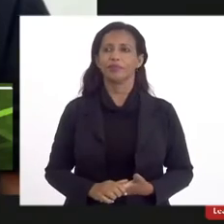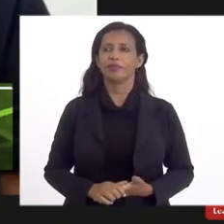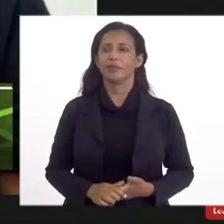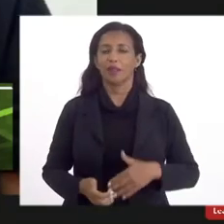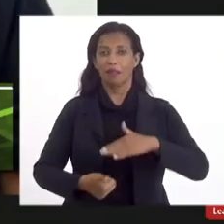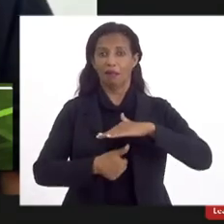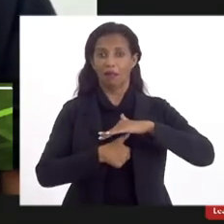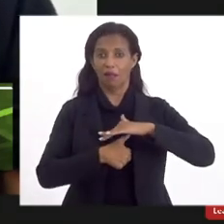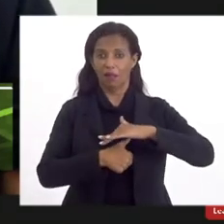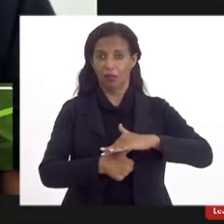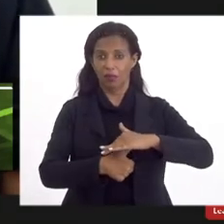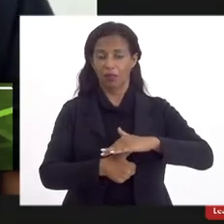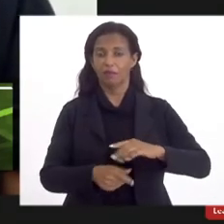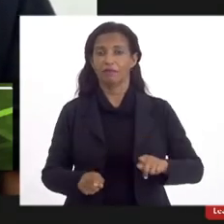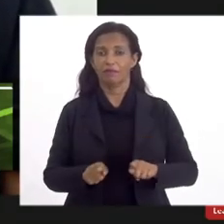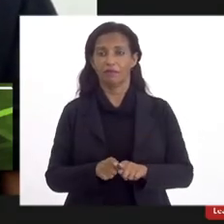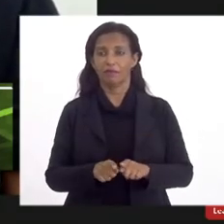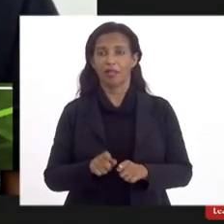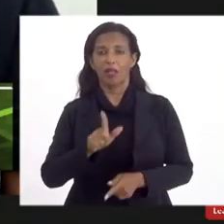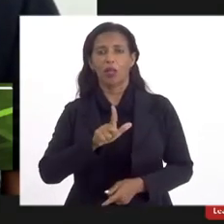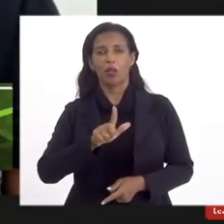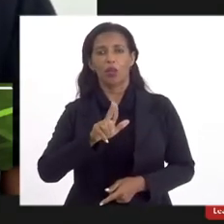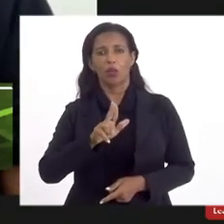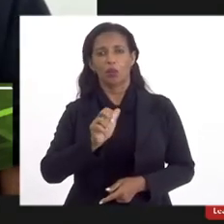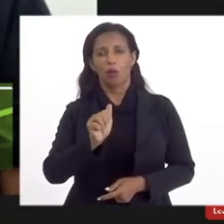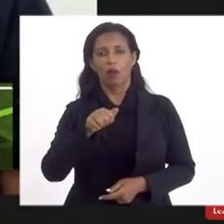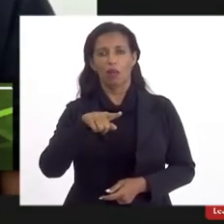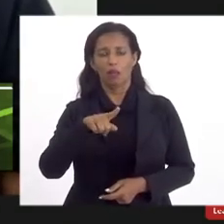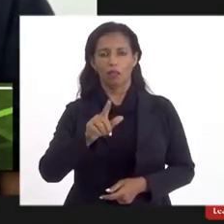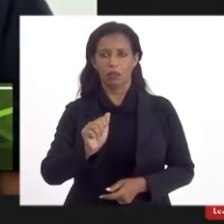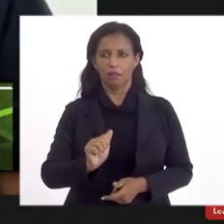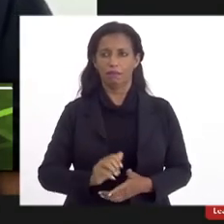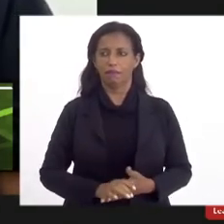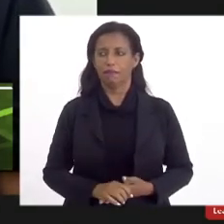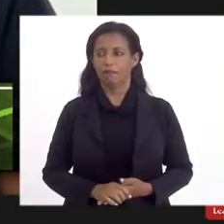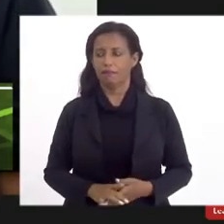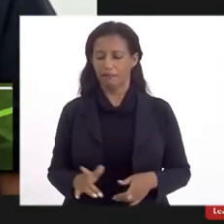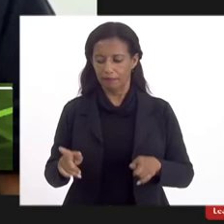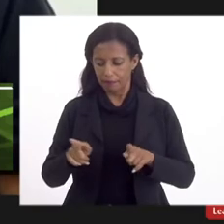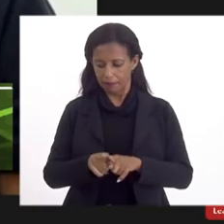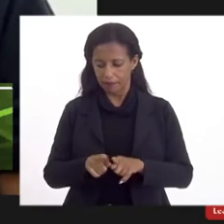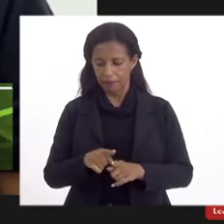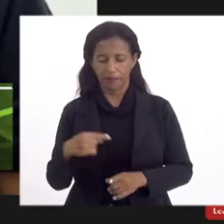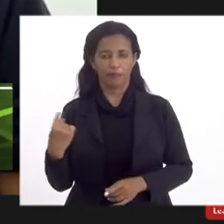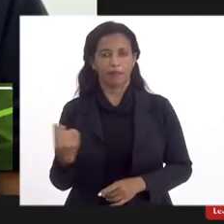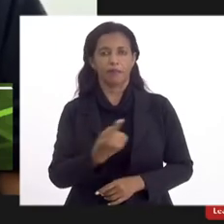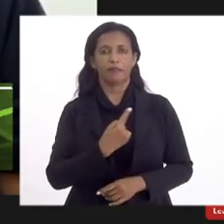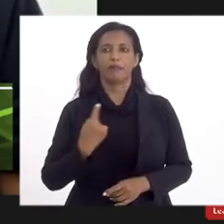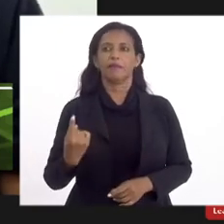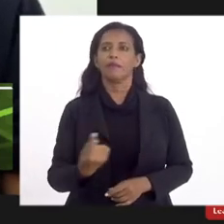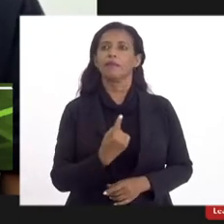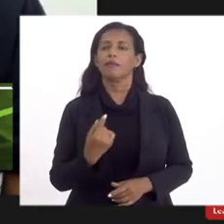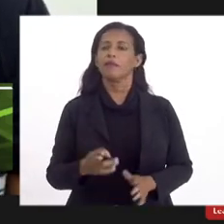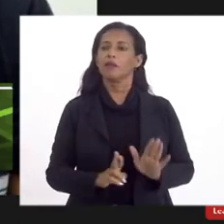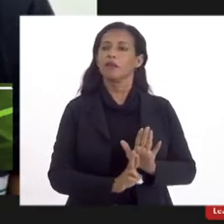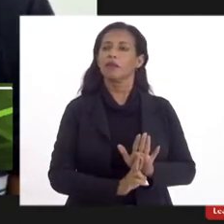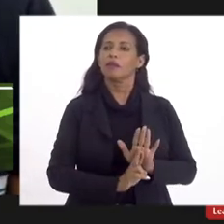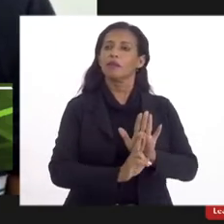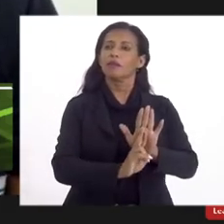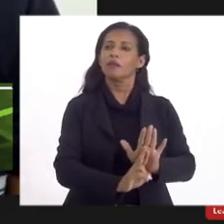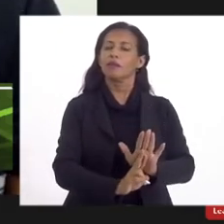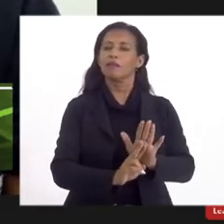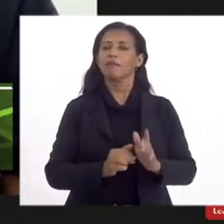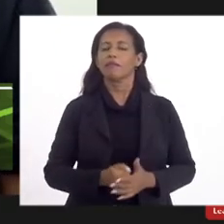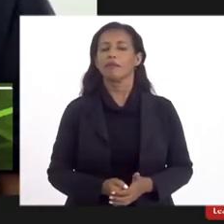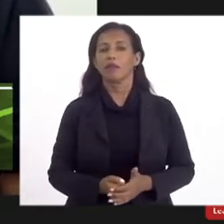reitora Luanda também o nosso representante o